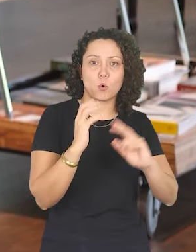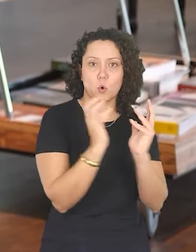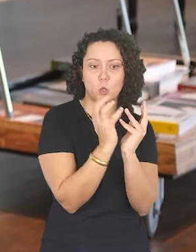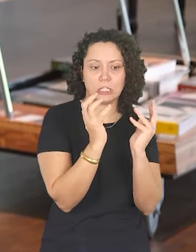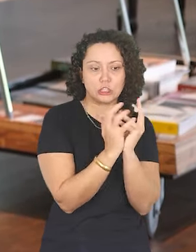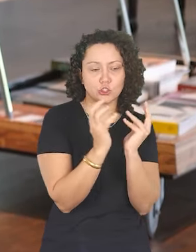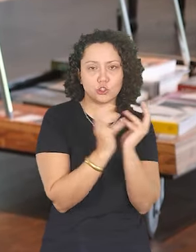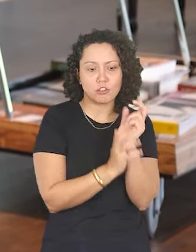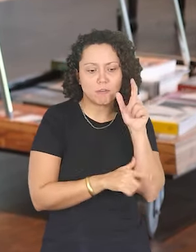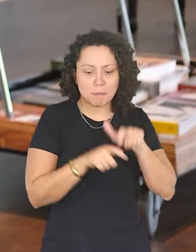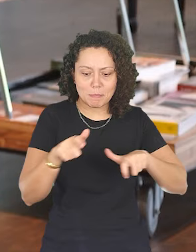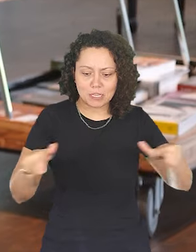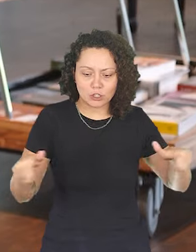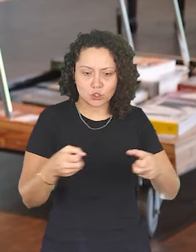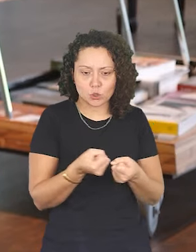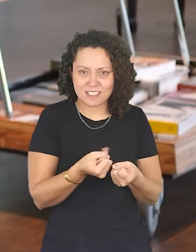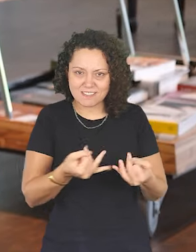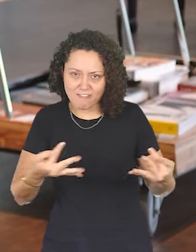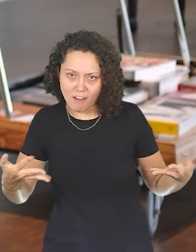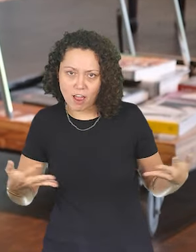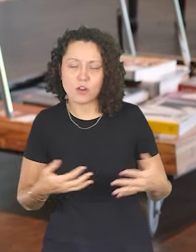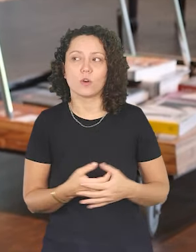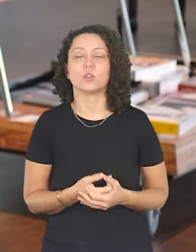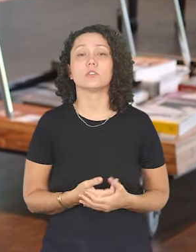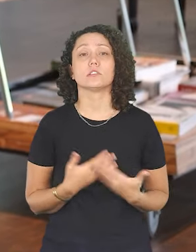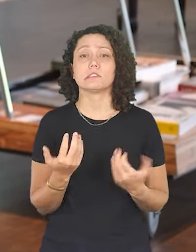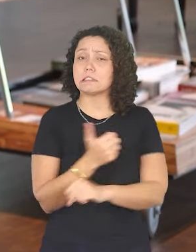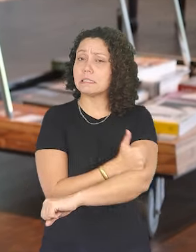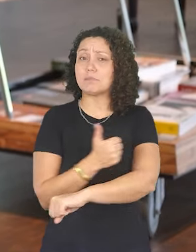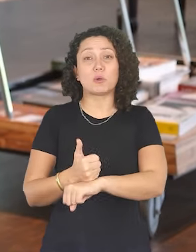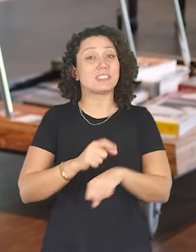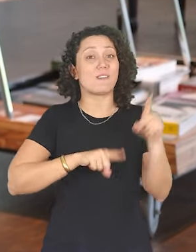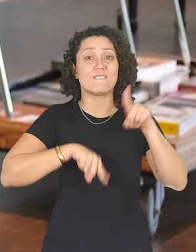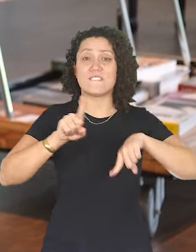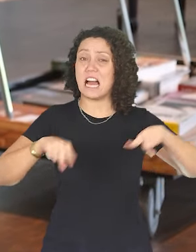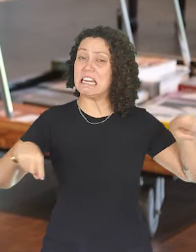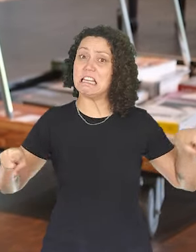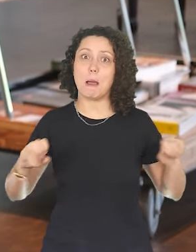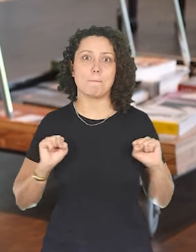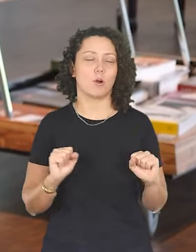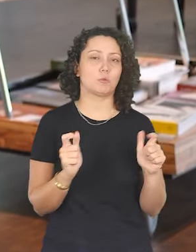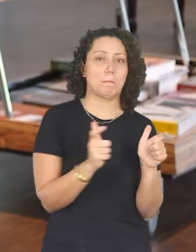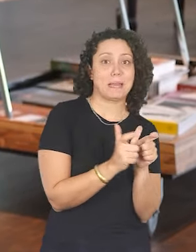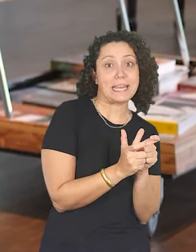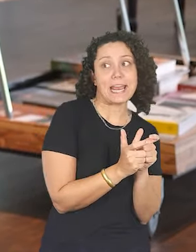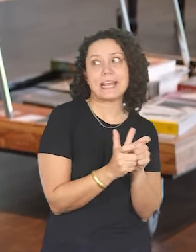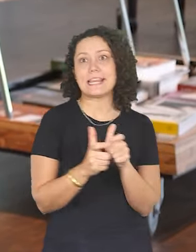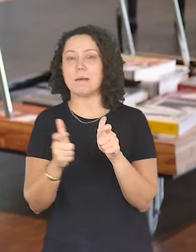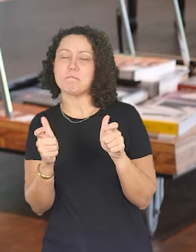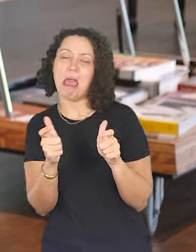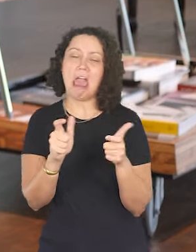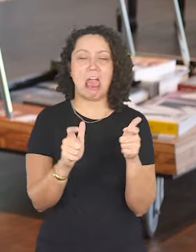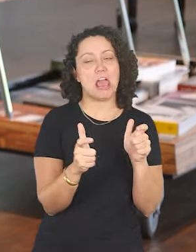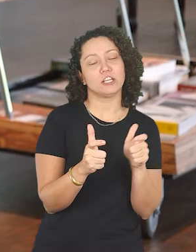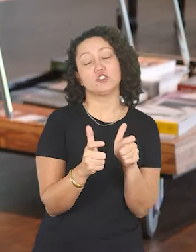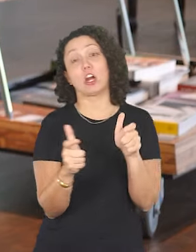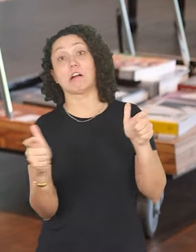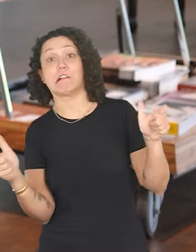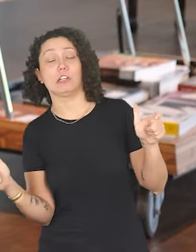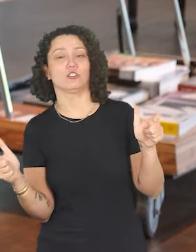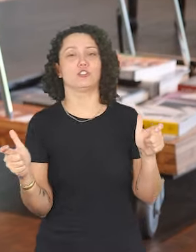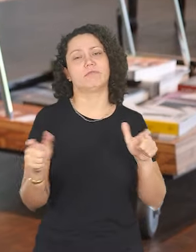coletiva com vários artistas. As exposições são muito diferentes, elas podem ser pequenas, grandes,